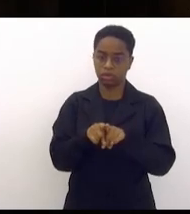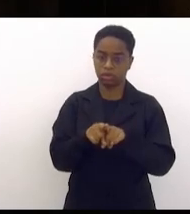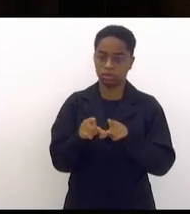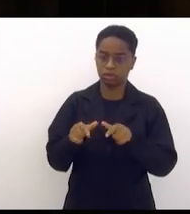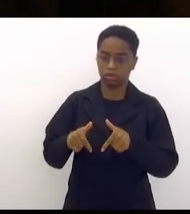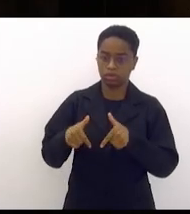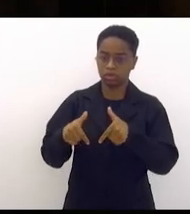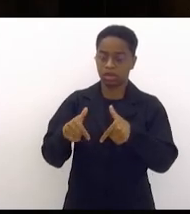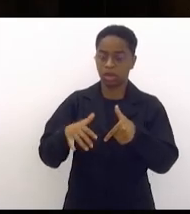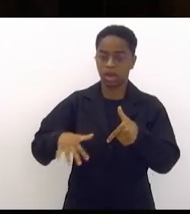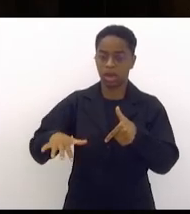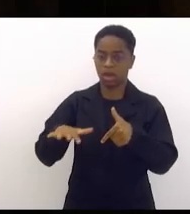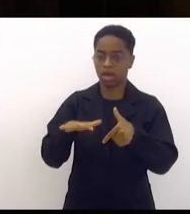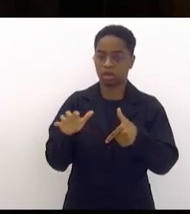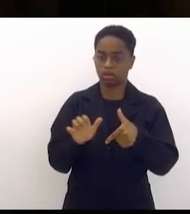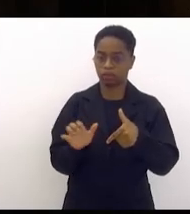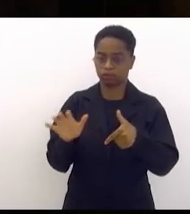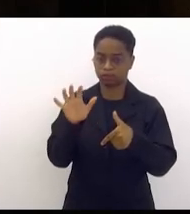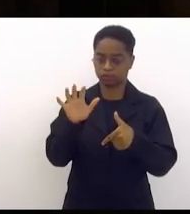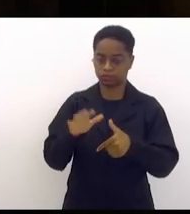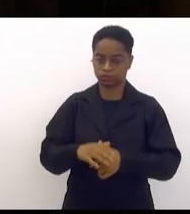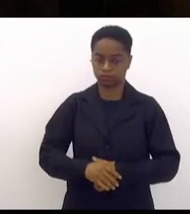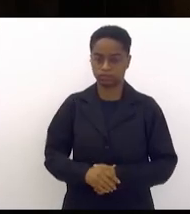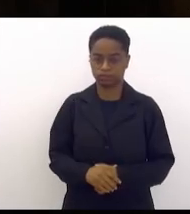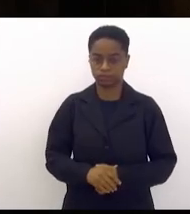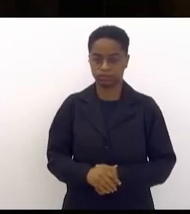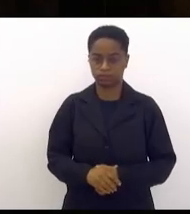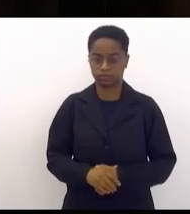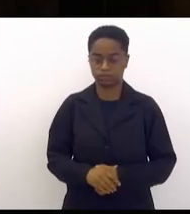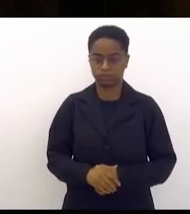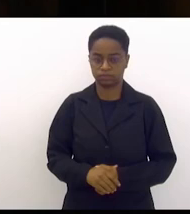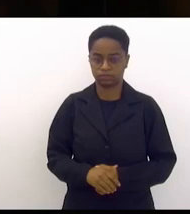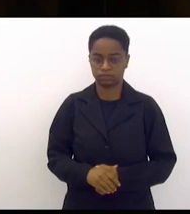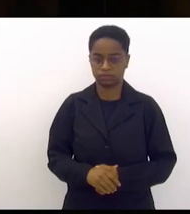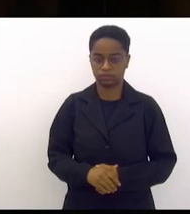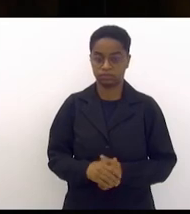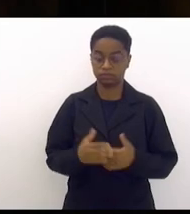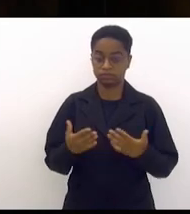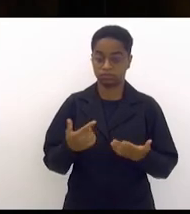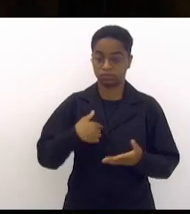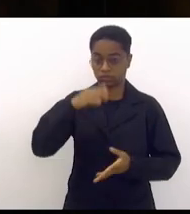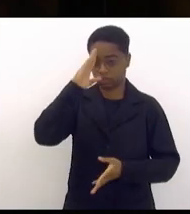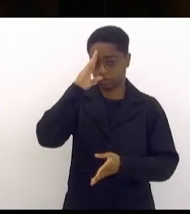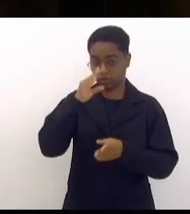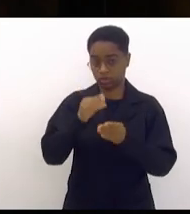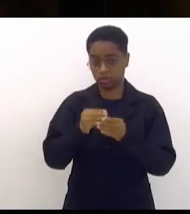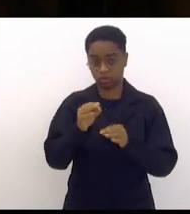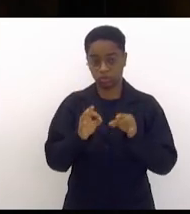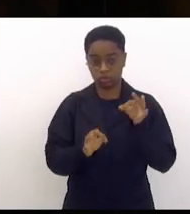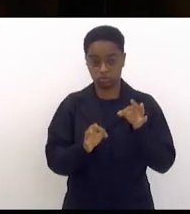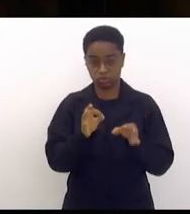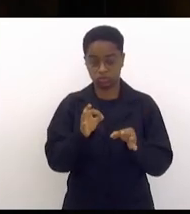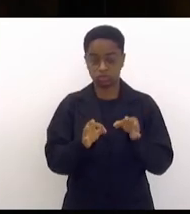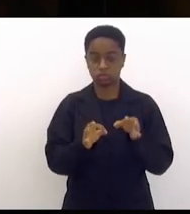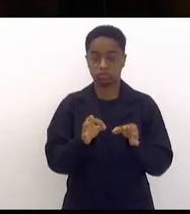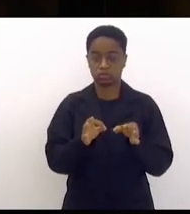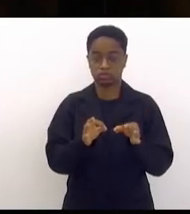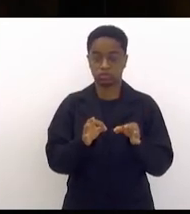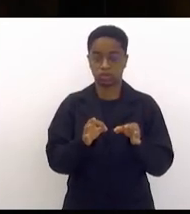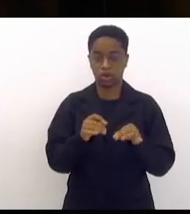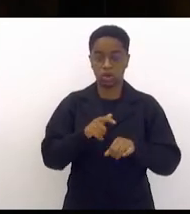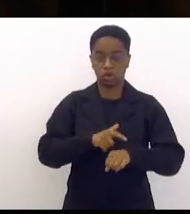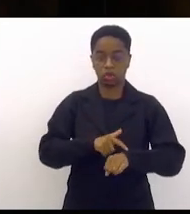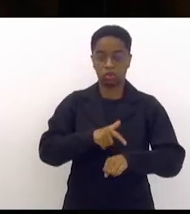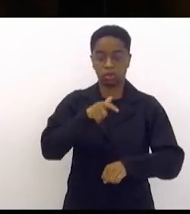da comunidade entendo que o magistrado ao julgar